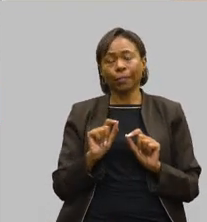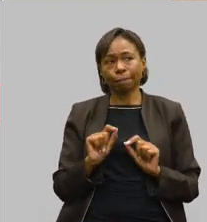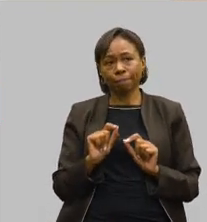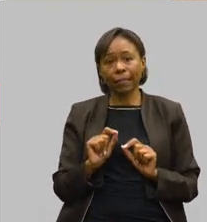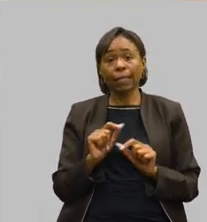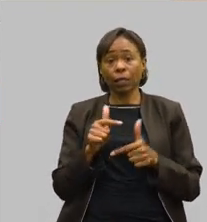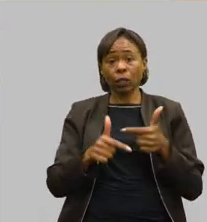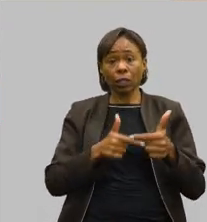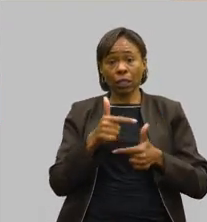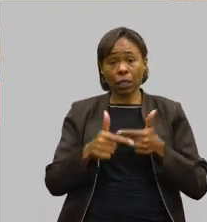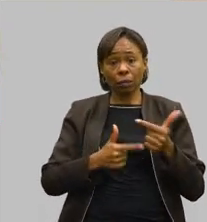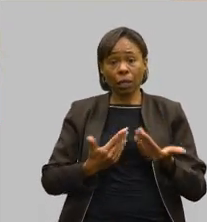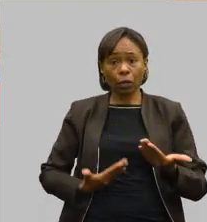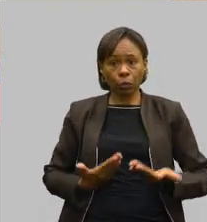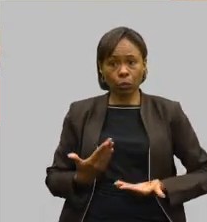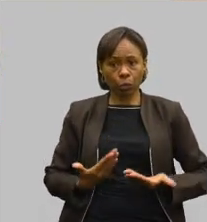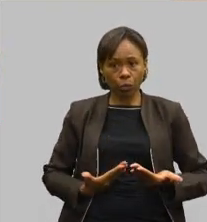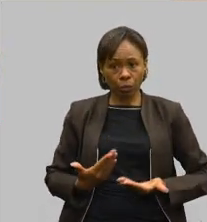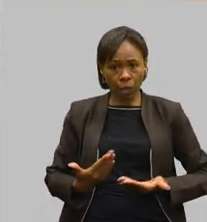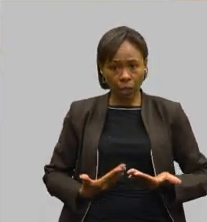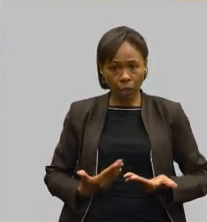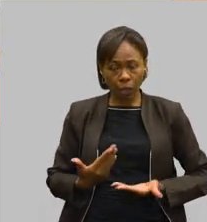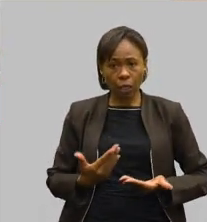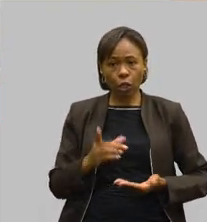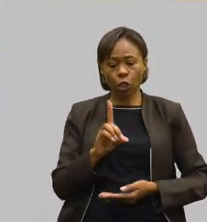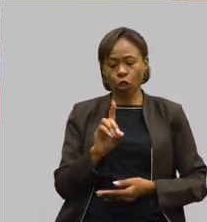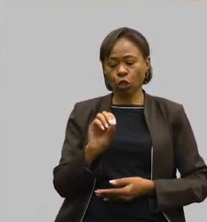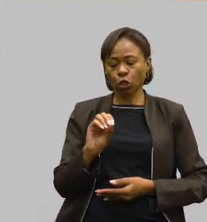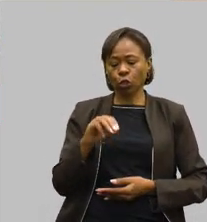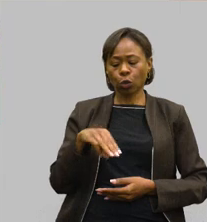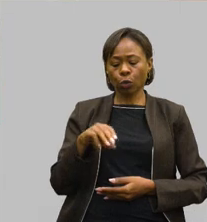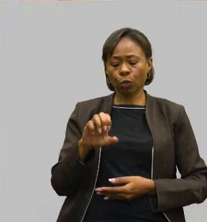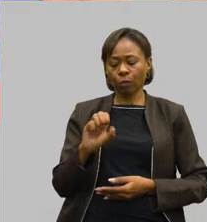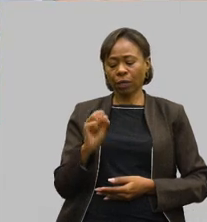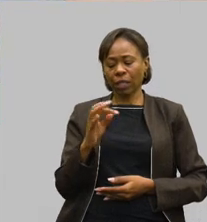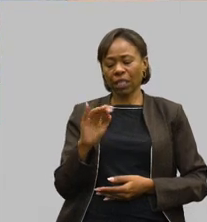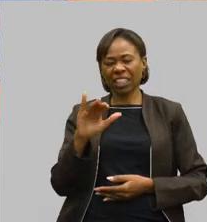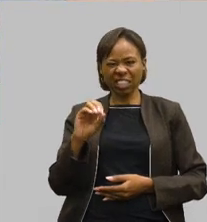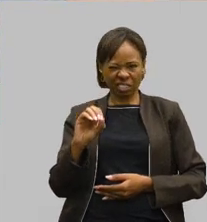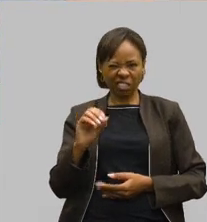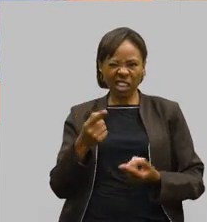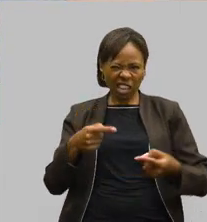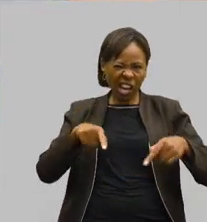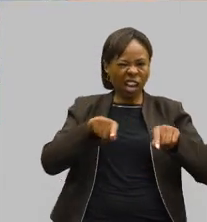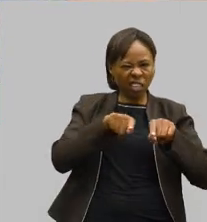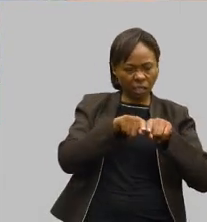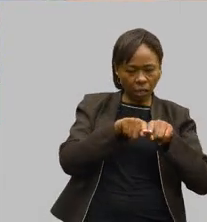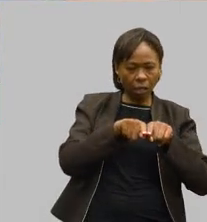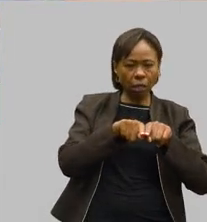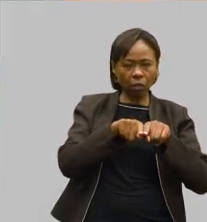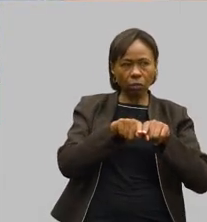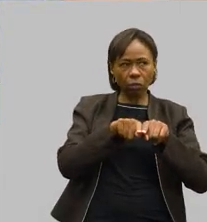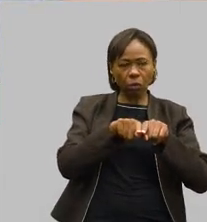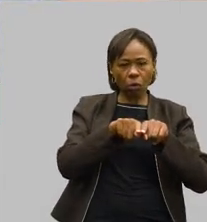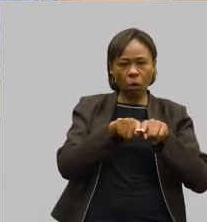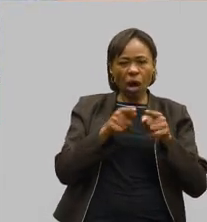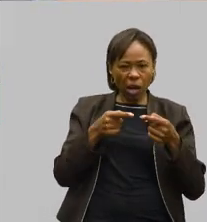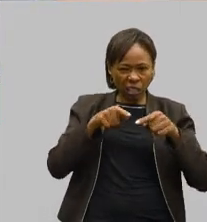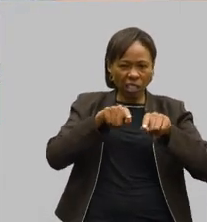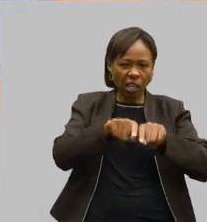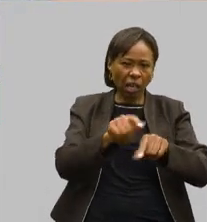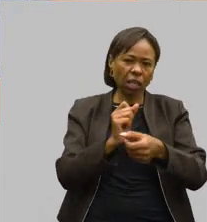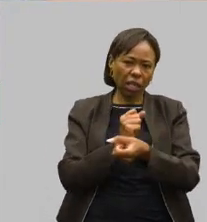trabalho doméstico, também vinculado ao trabalho análogo à escravidão. A gente lembra, inclusive, que o governador,